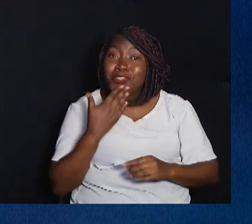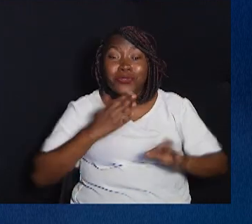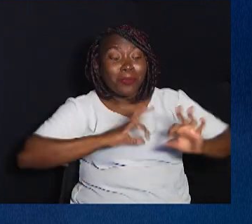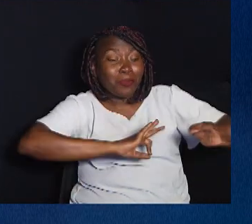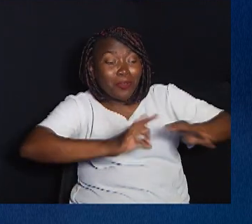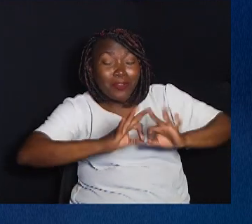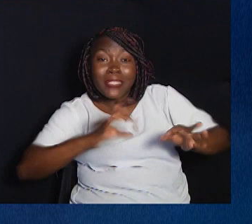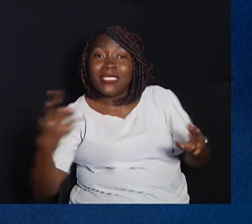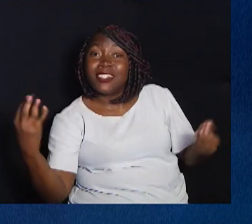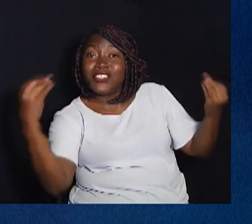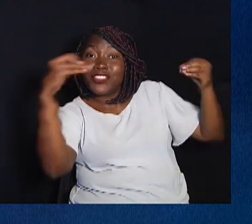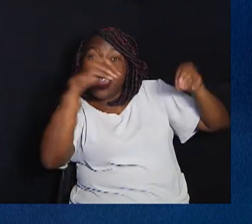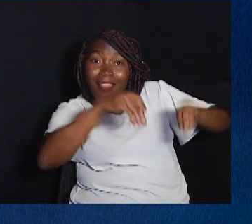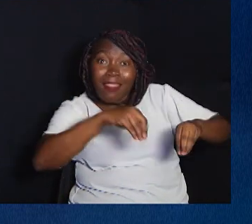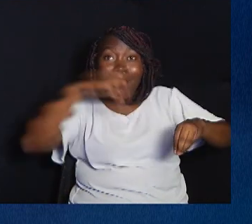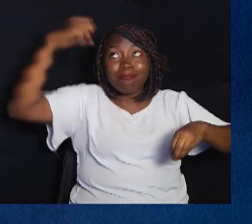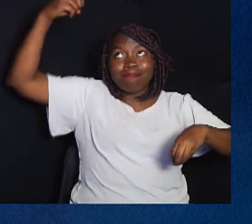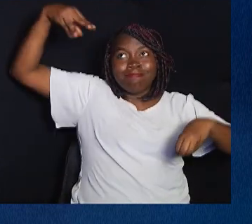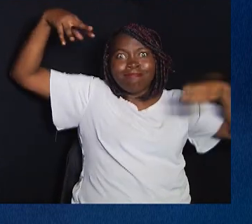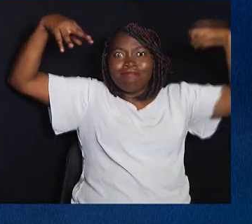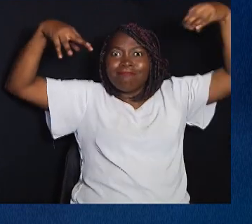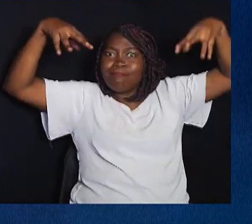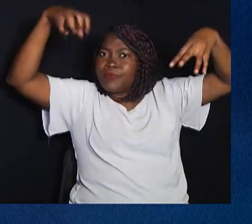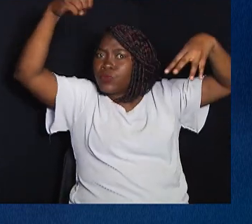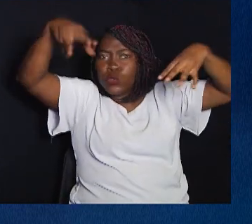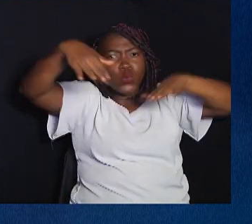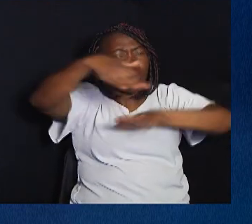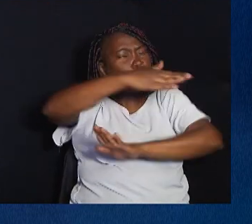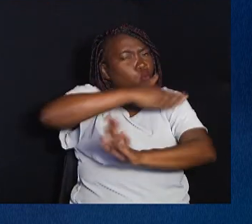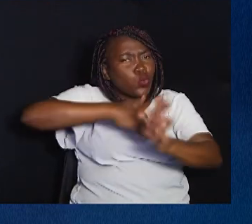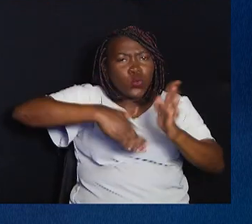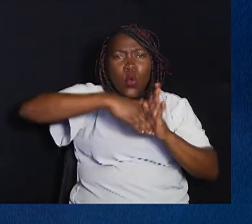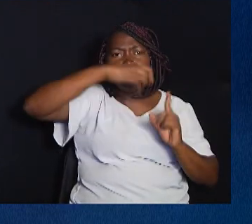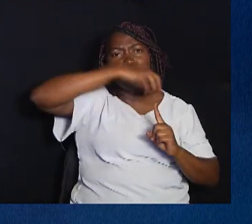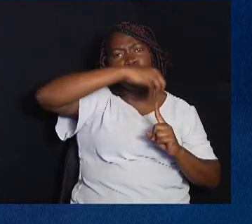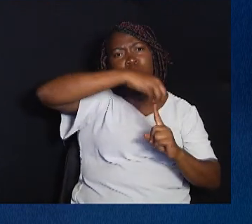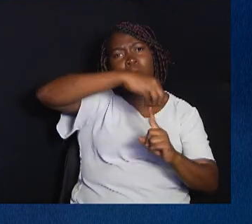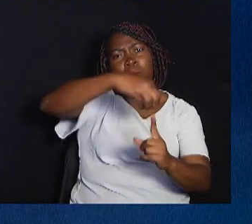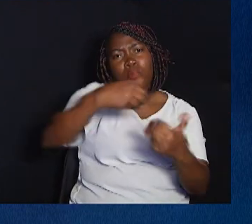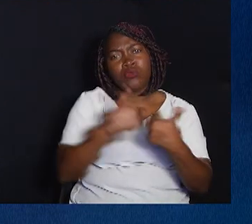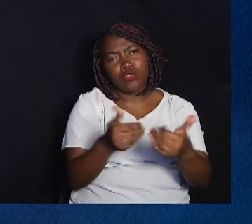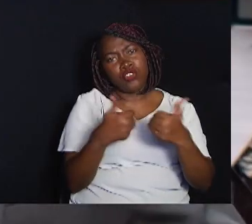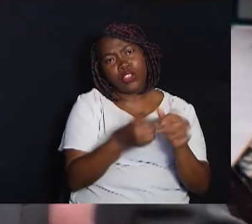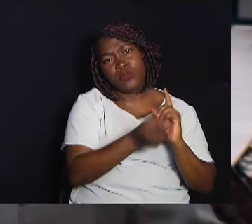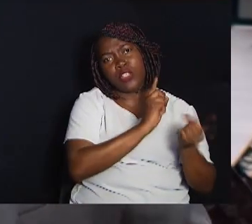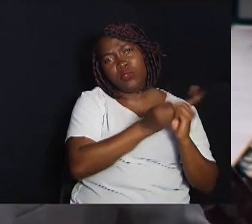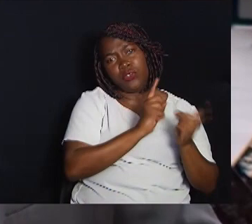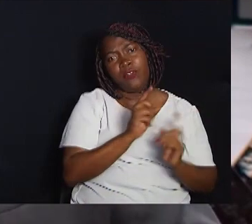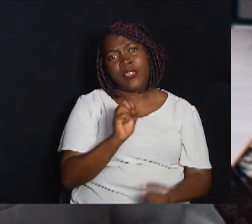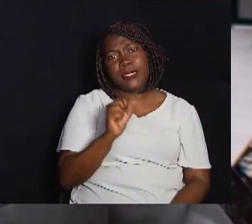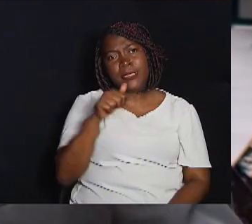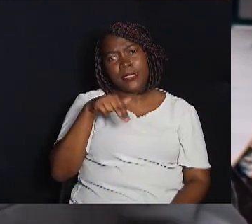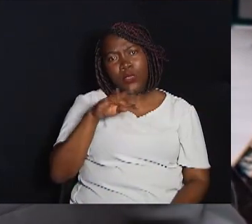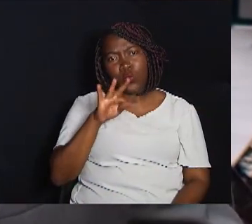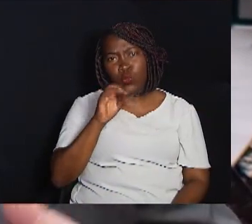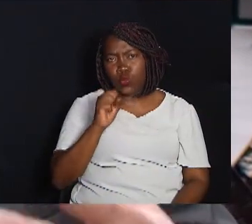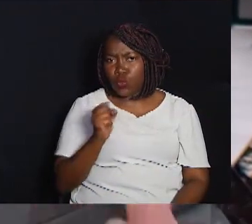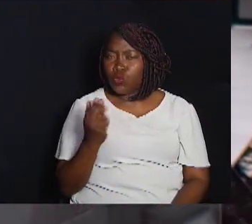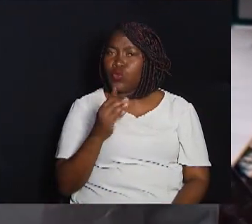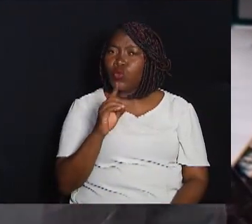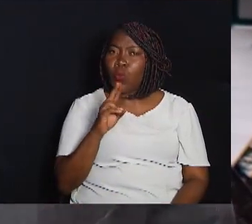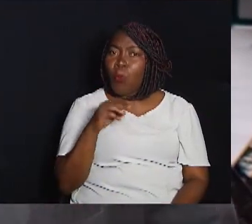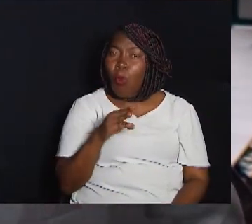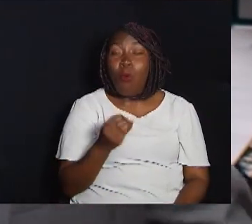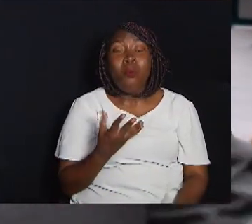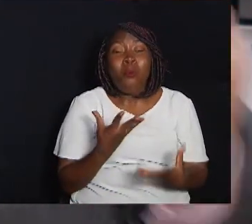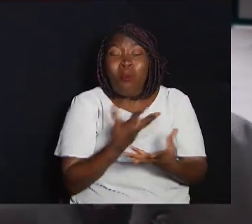instalada iluminação pública Em todos os pontos de ônibus da Rodovia Santos Dumont Muitas mulheres, muitas